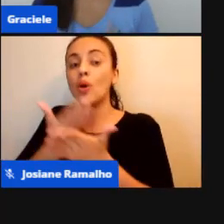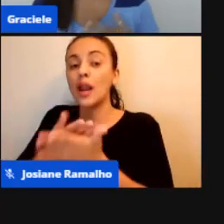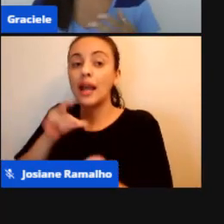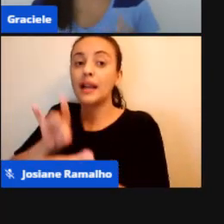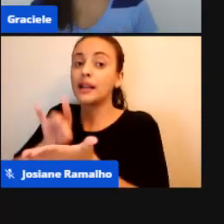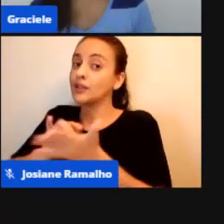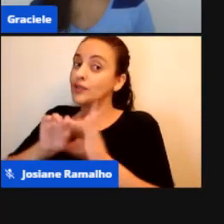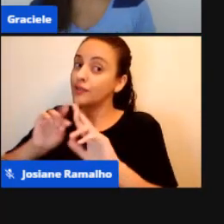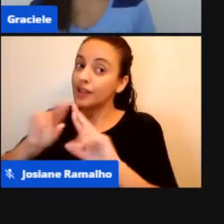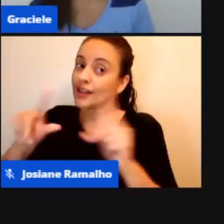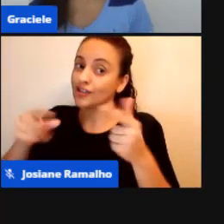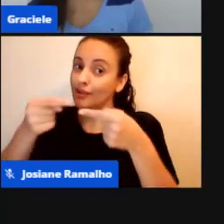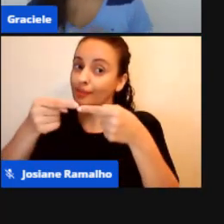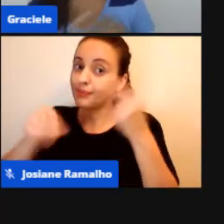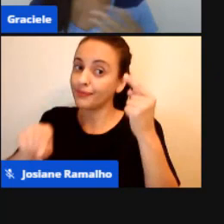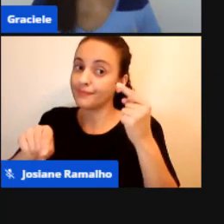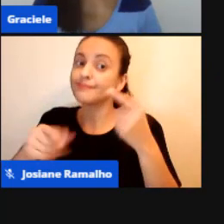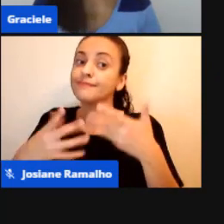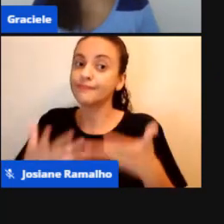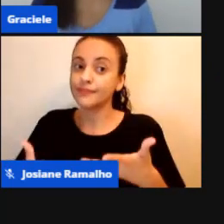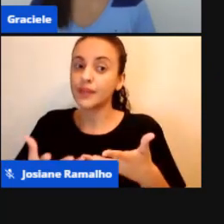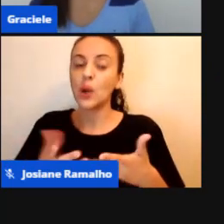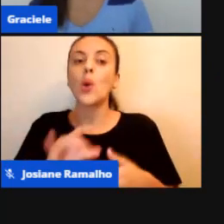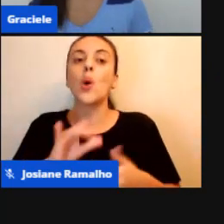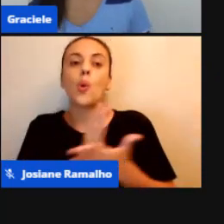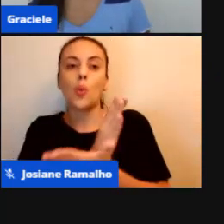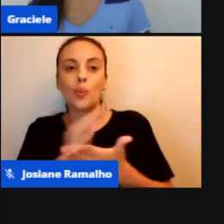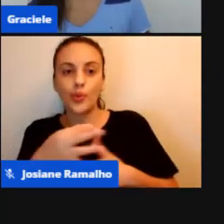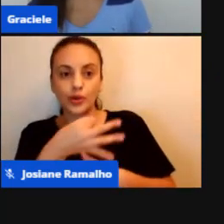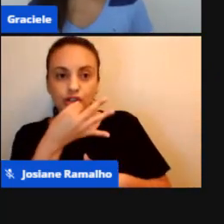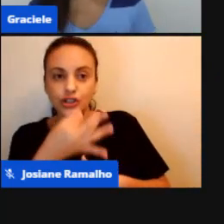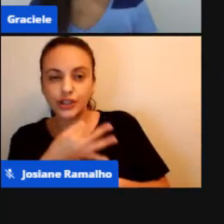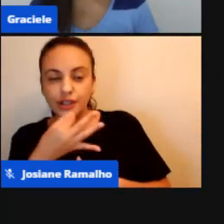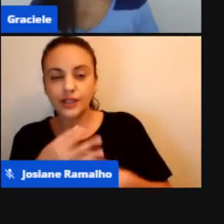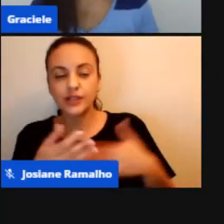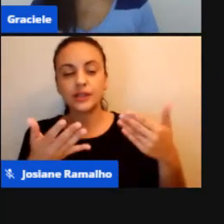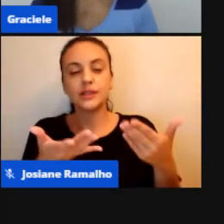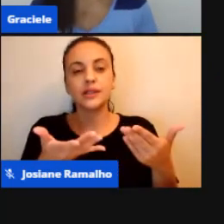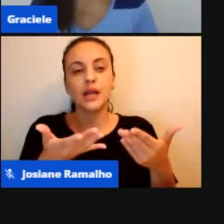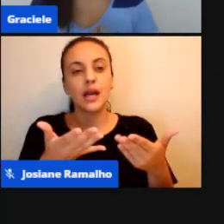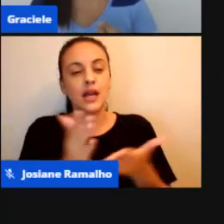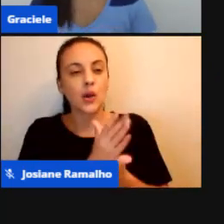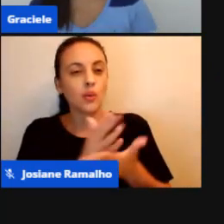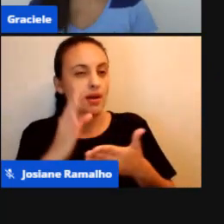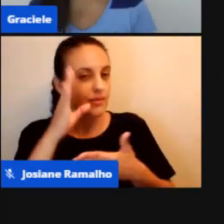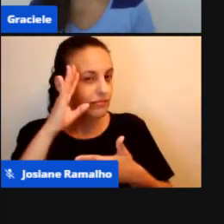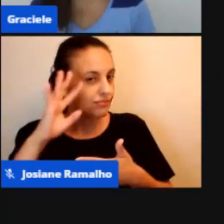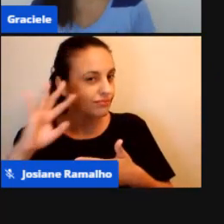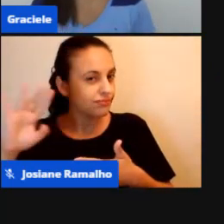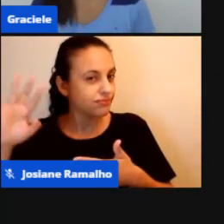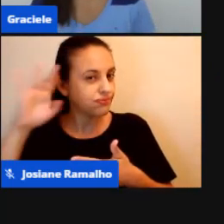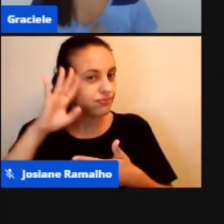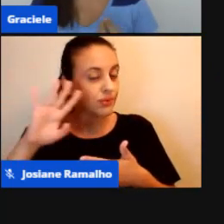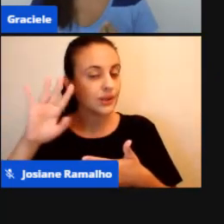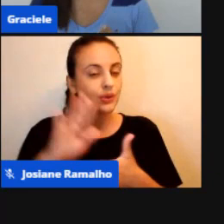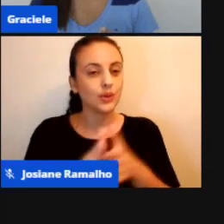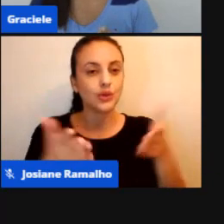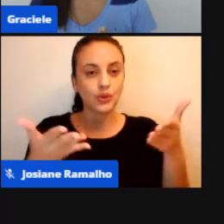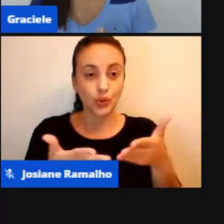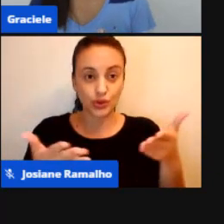Fica aqui Somente Algumas dicas Algumas formas De reflexão De pensamento